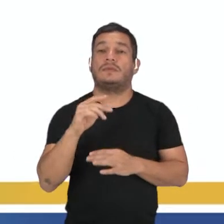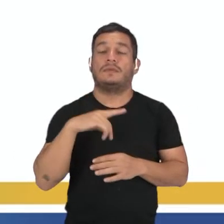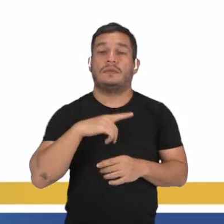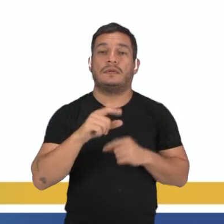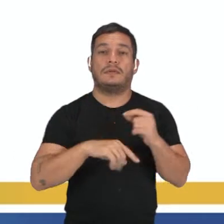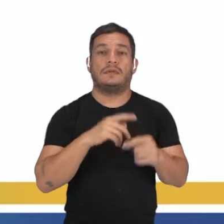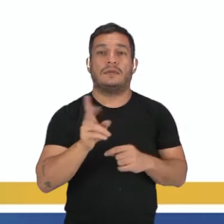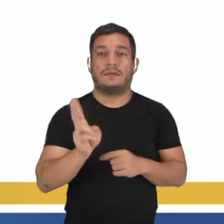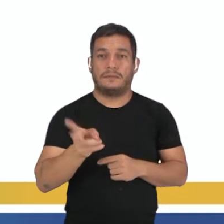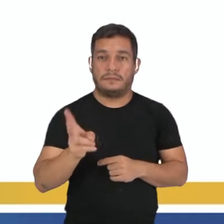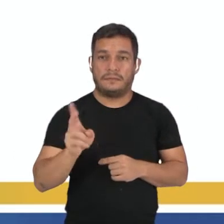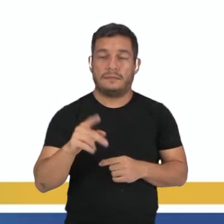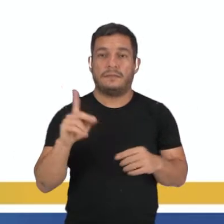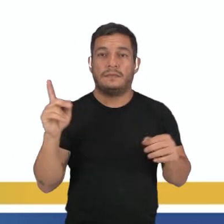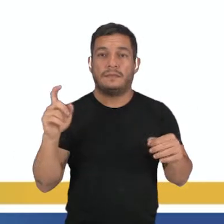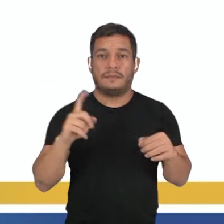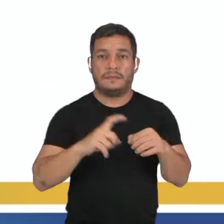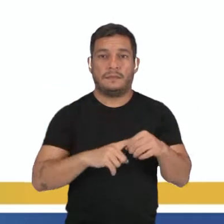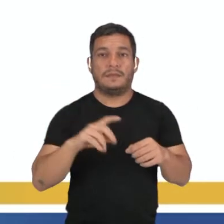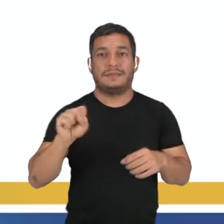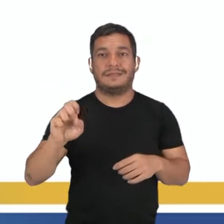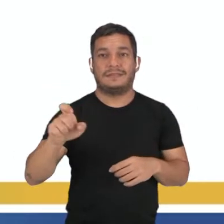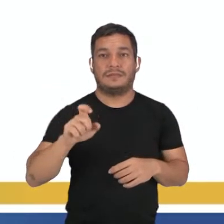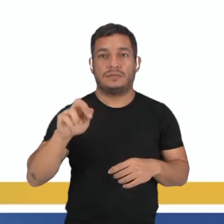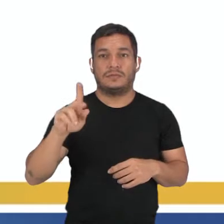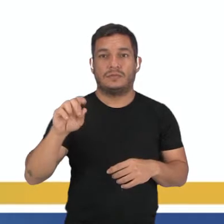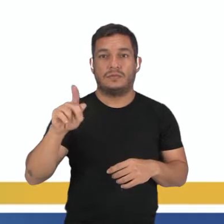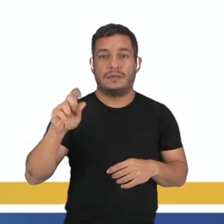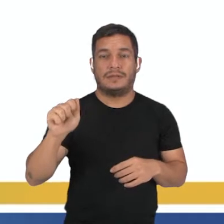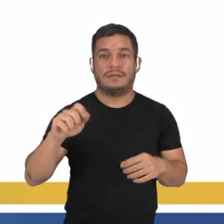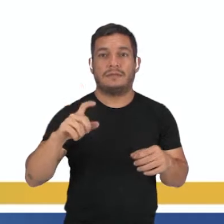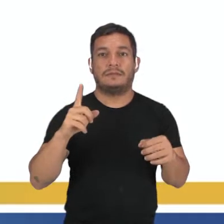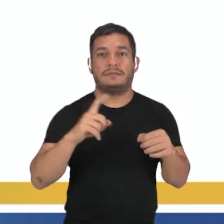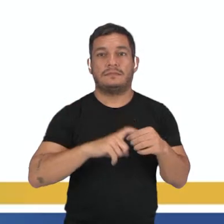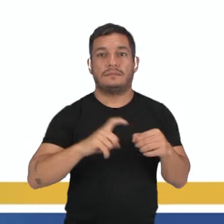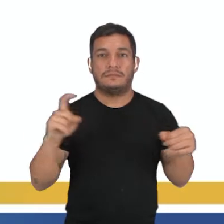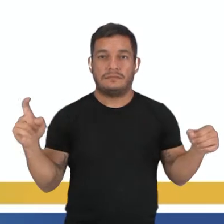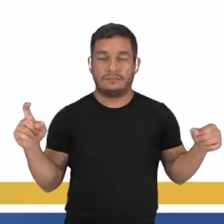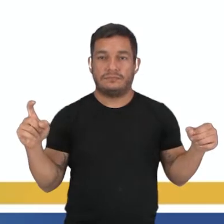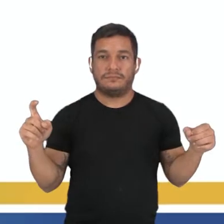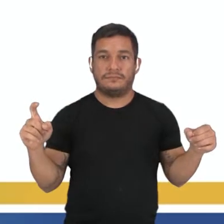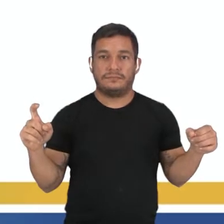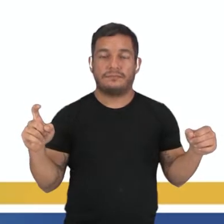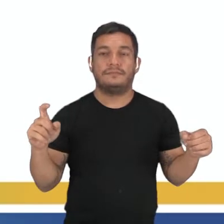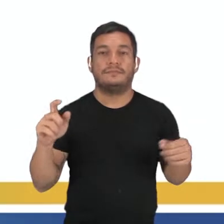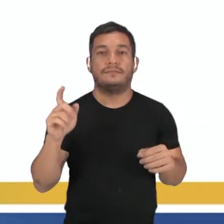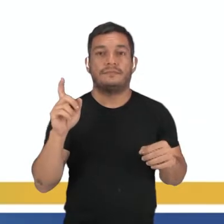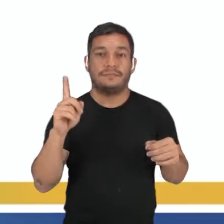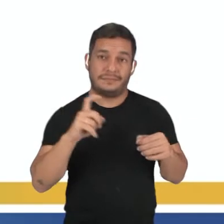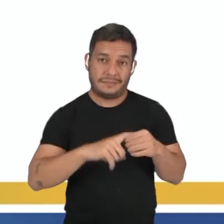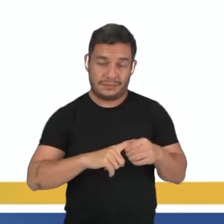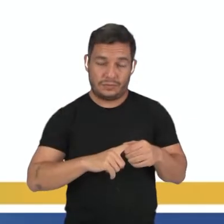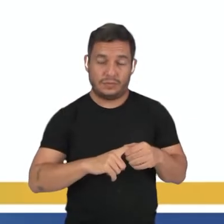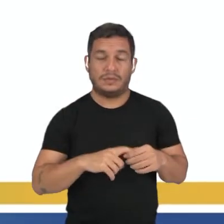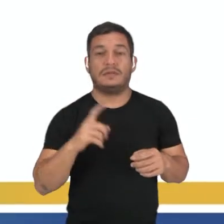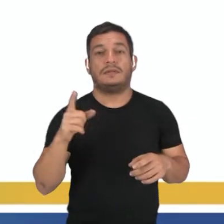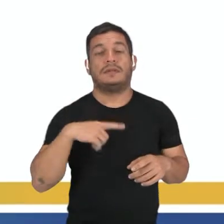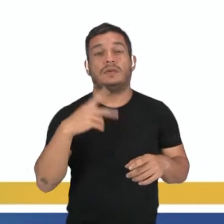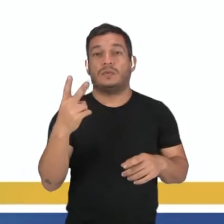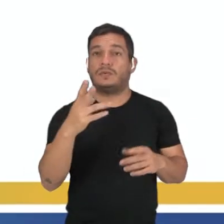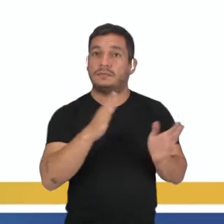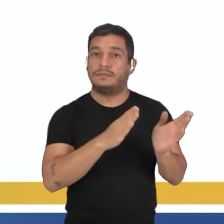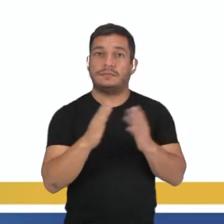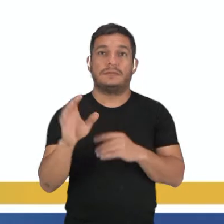vai ter o predomínio de reprodução sexuada, e um outro período que a gente vai ter o predomínio da reprodução sexuada. Então tem os dois